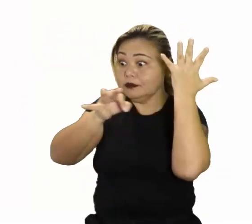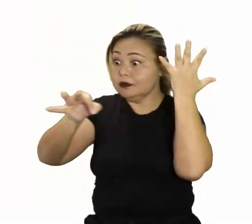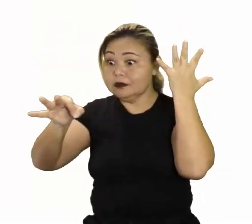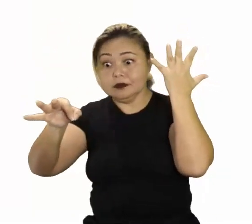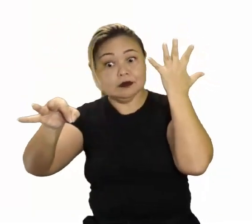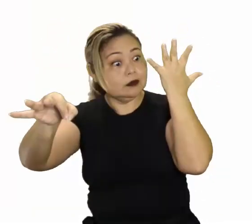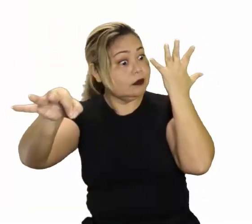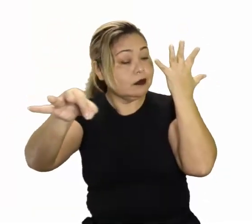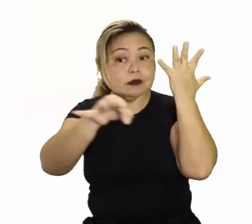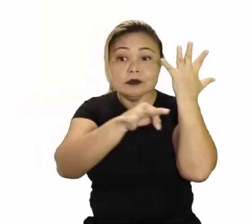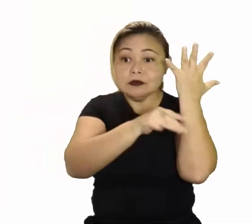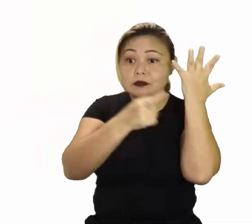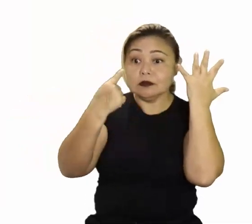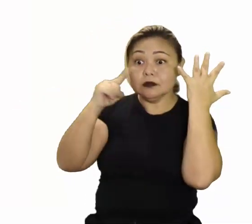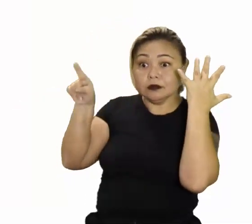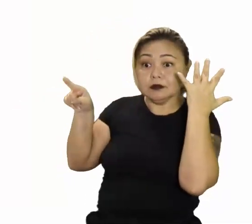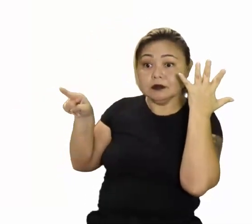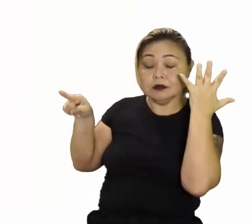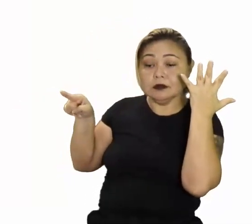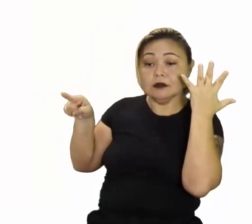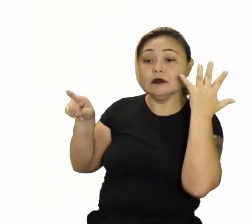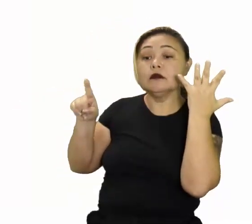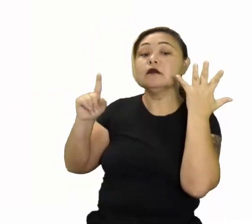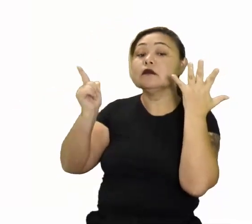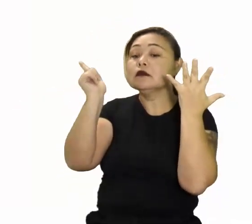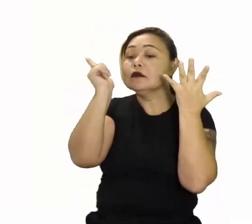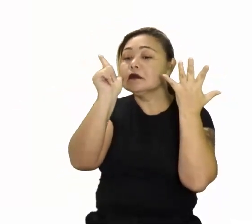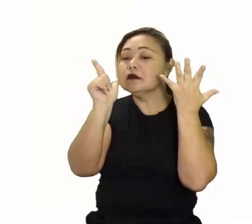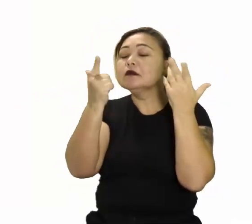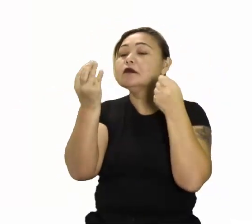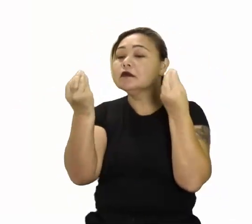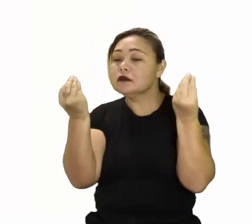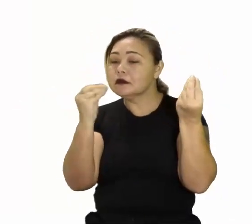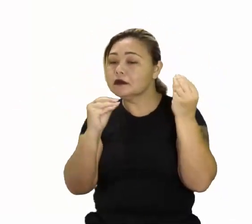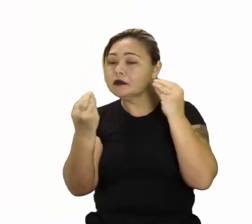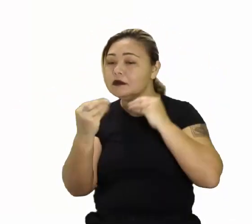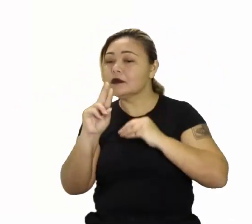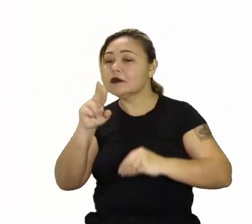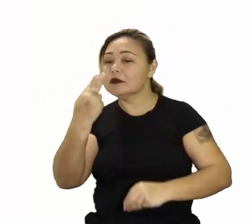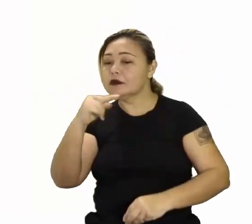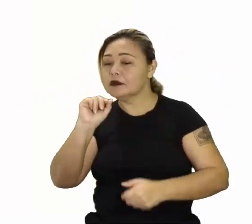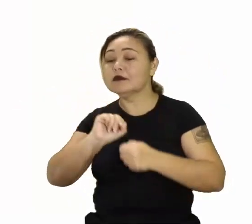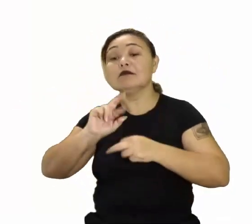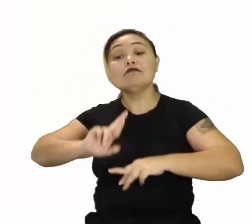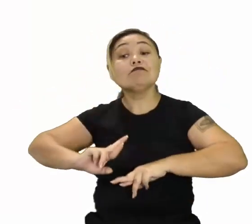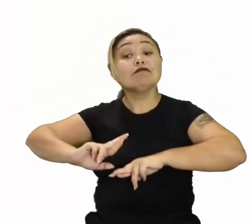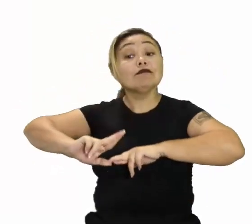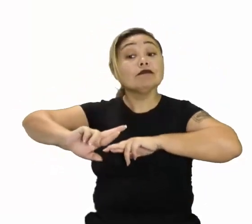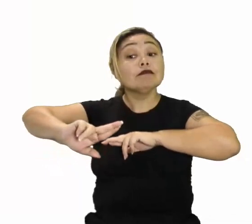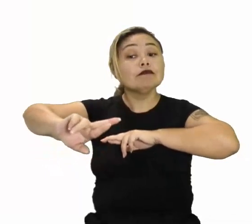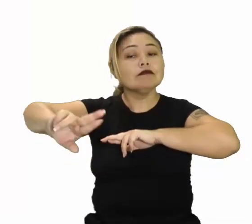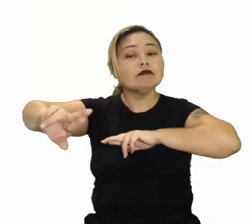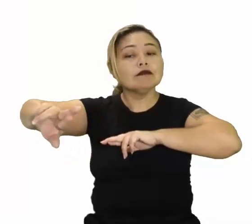E é nessa linha aqui que vocês estão vendo. Que a gente consegue fazer a reposição dos nutrientes para as diferentes